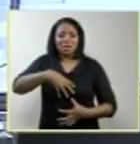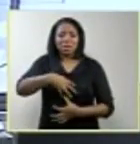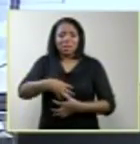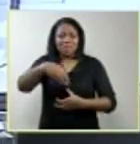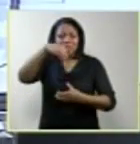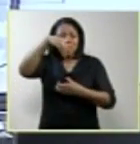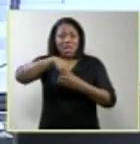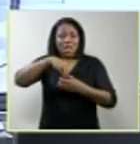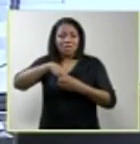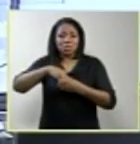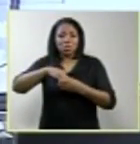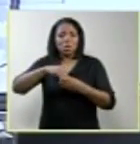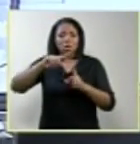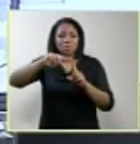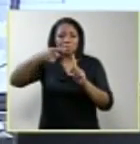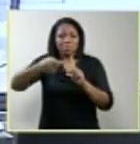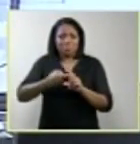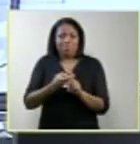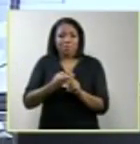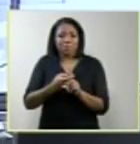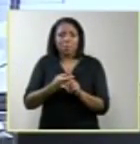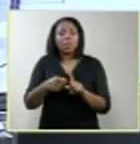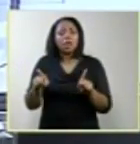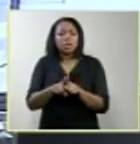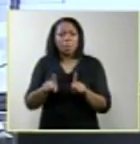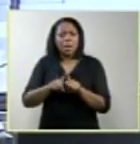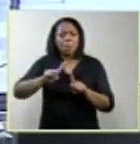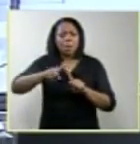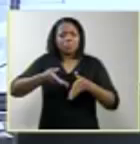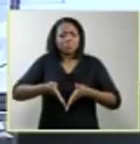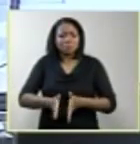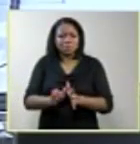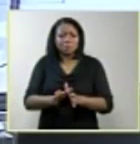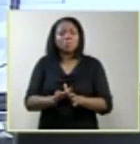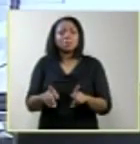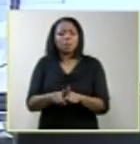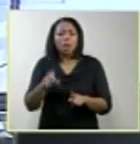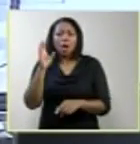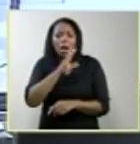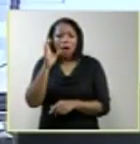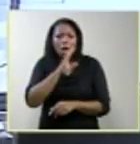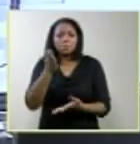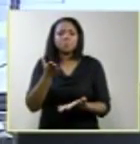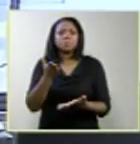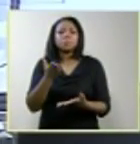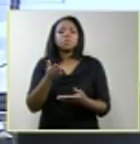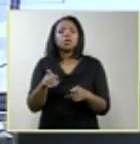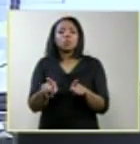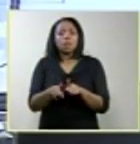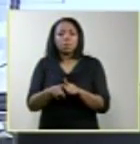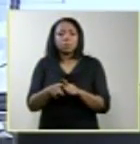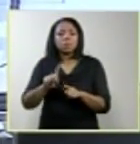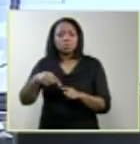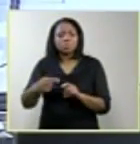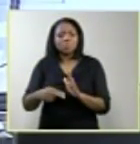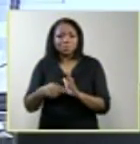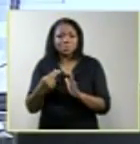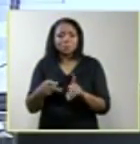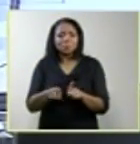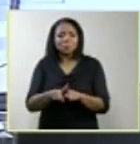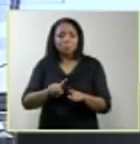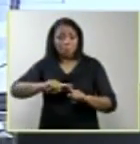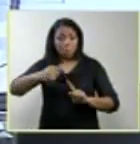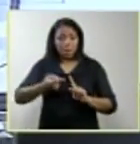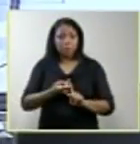risco na hora do parto. Partos de emergência, ele encontrou 29%. Esterectomias pós-parto, 5%.